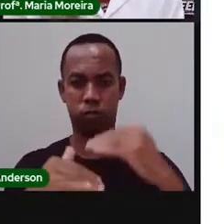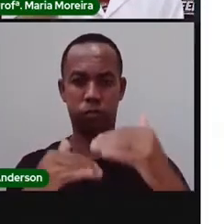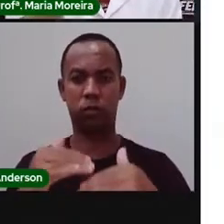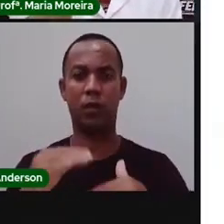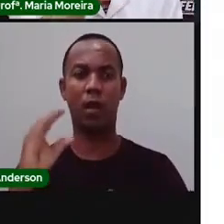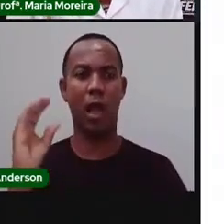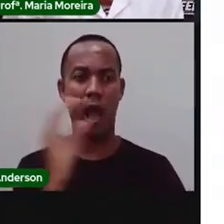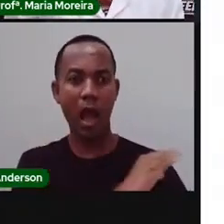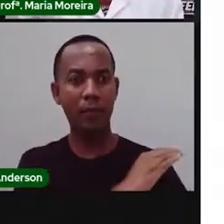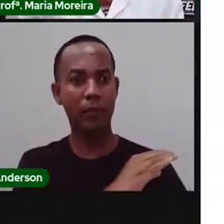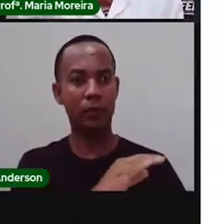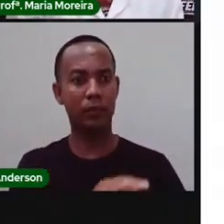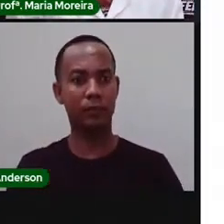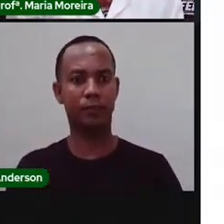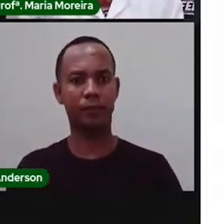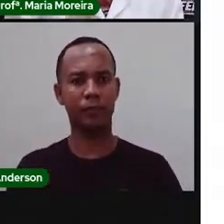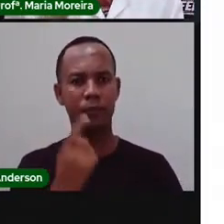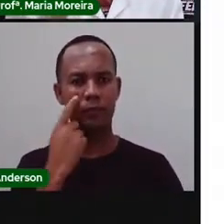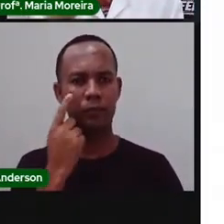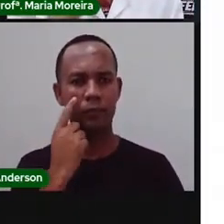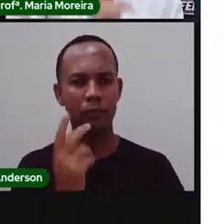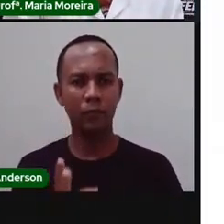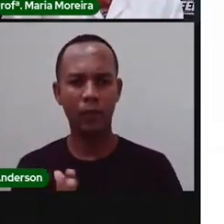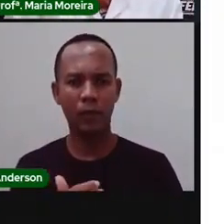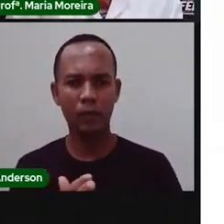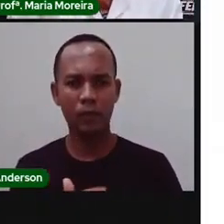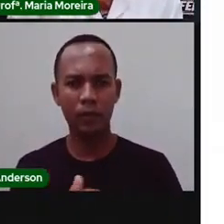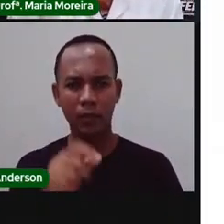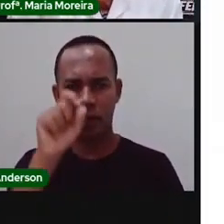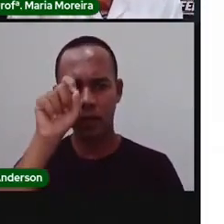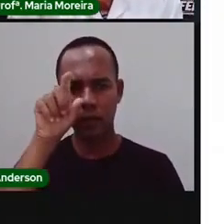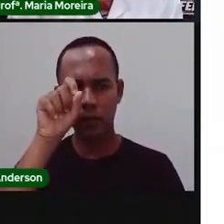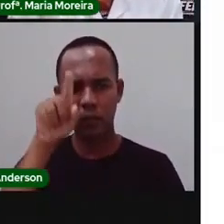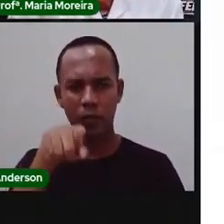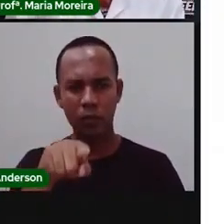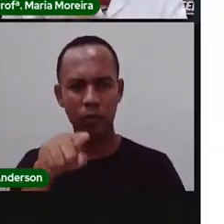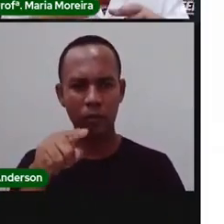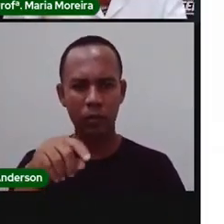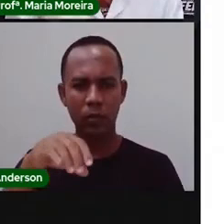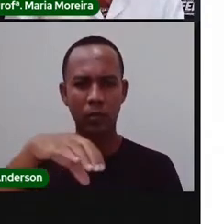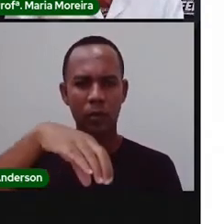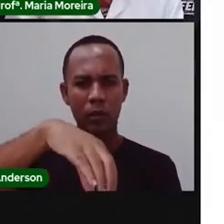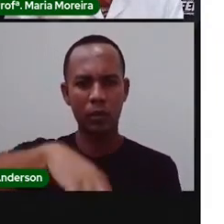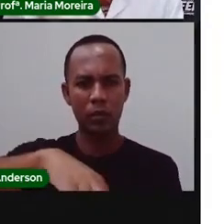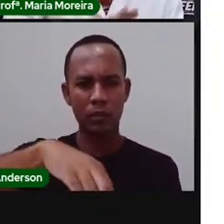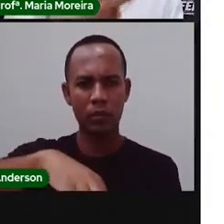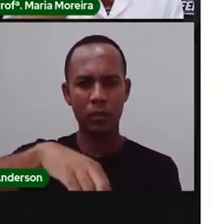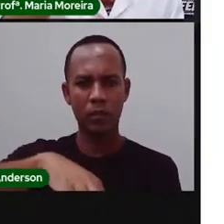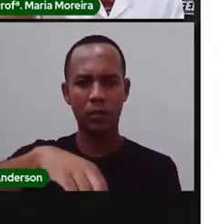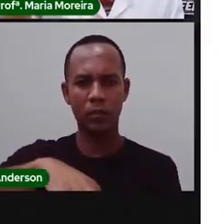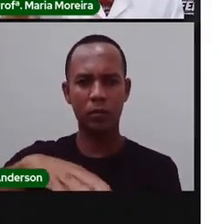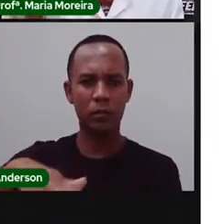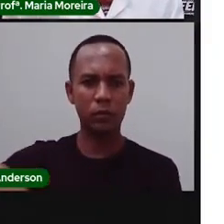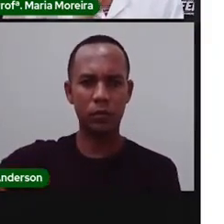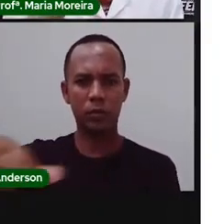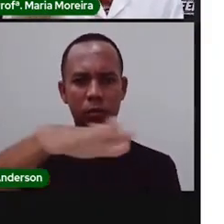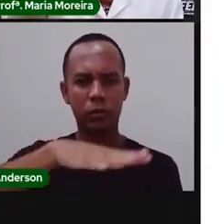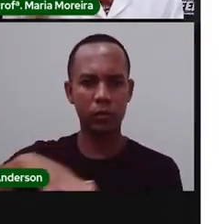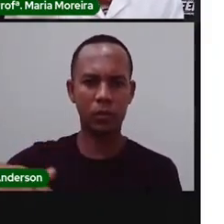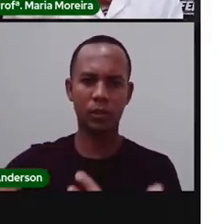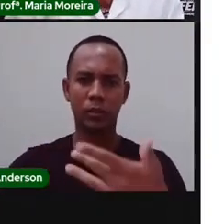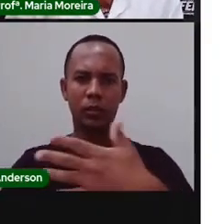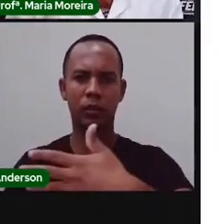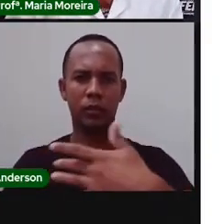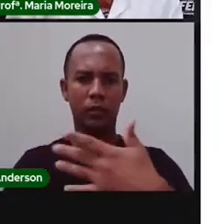Pronto. Essa parte azul aí da imagem, ela está falando sobre o centro da cidade. Vejam o círculo. E aí existem, ó,